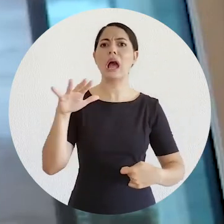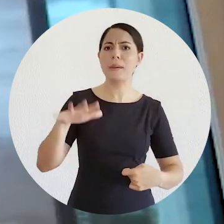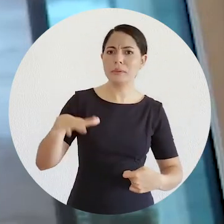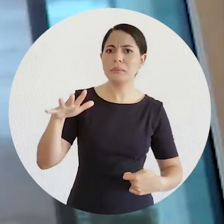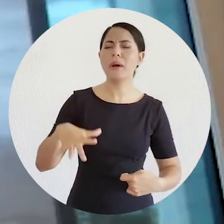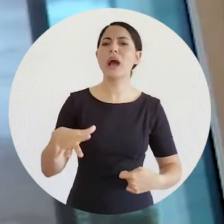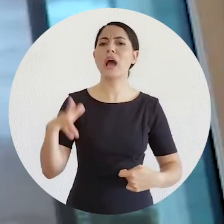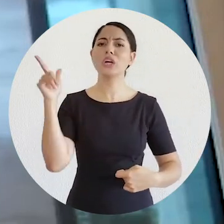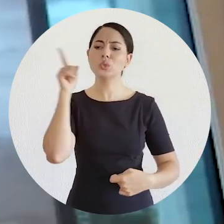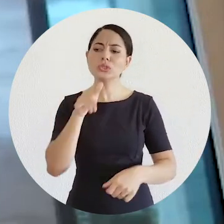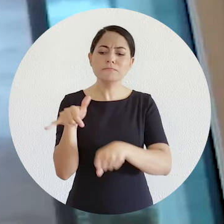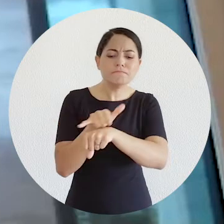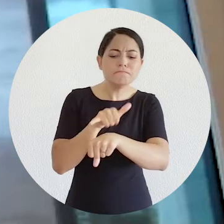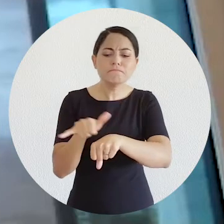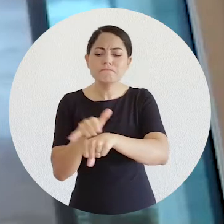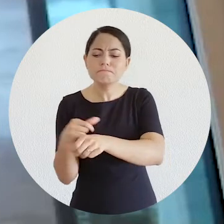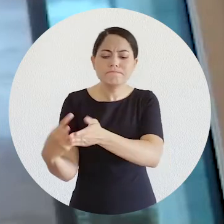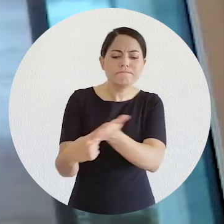possível